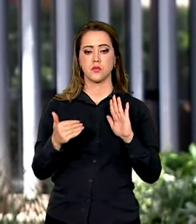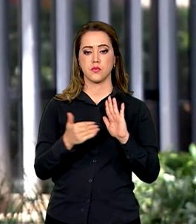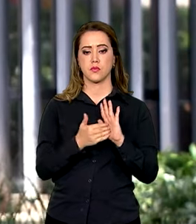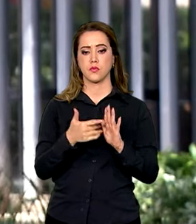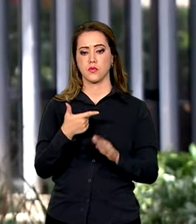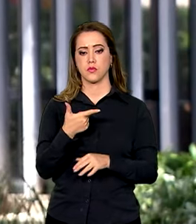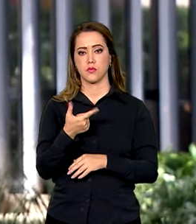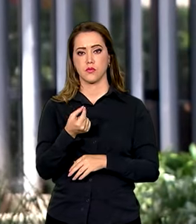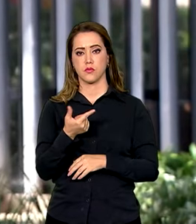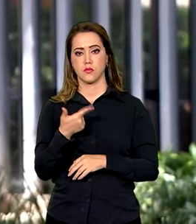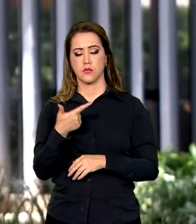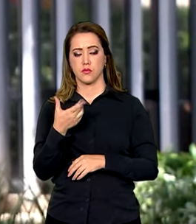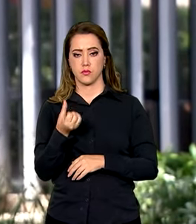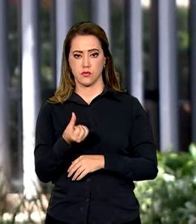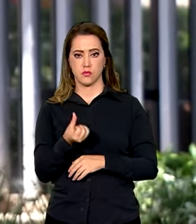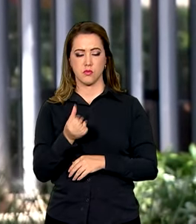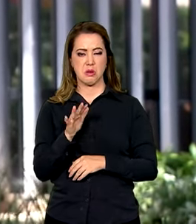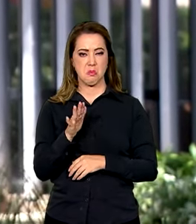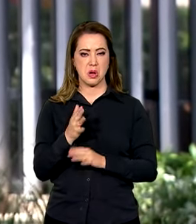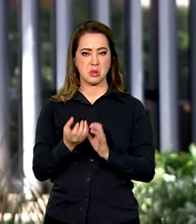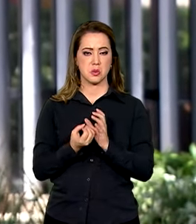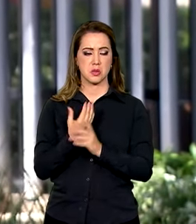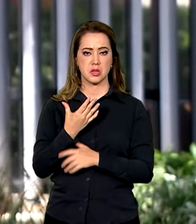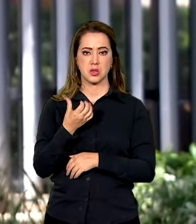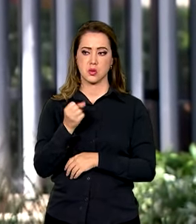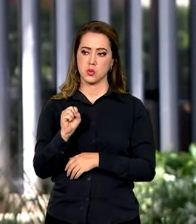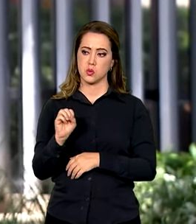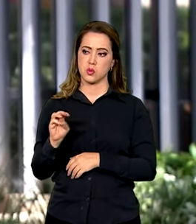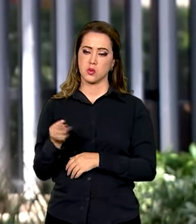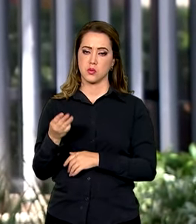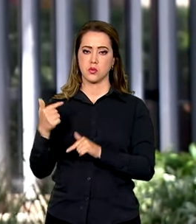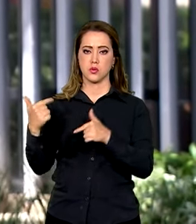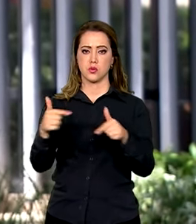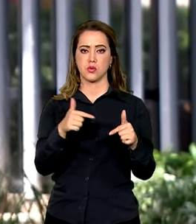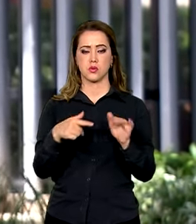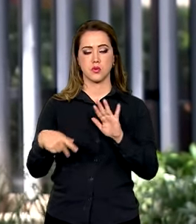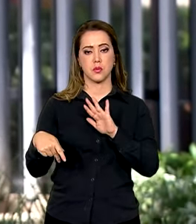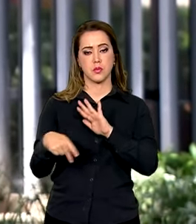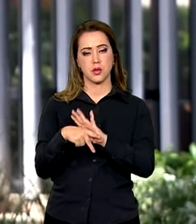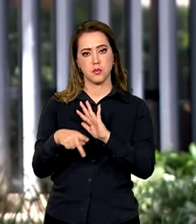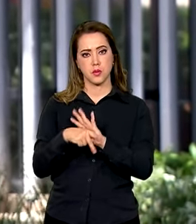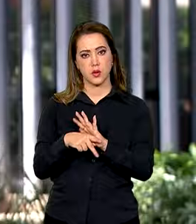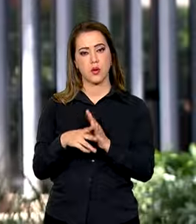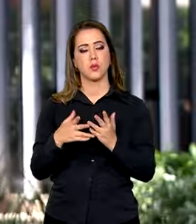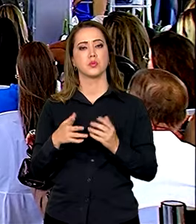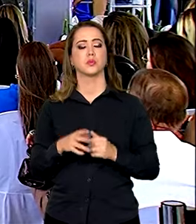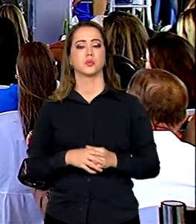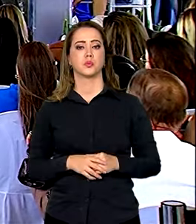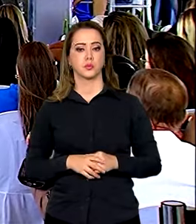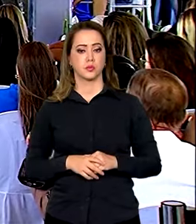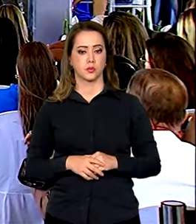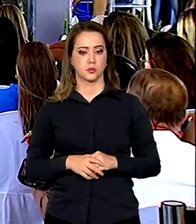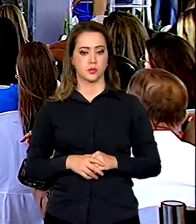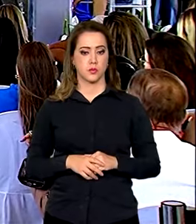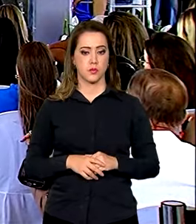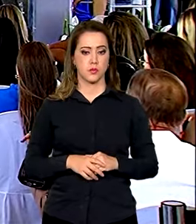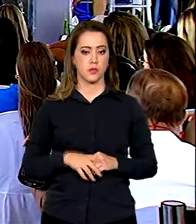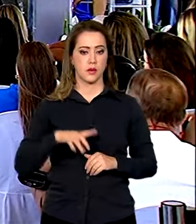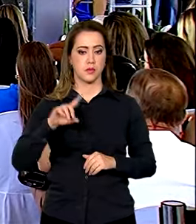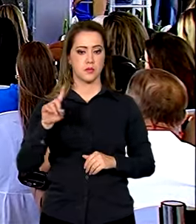2026, gerando cerca de 8 milhões de empregos diretos e indiretos. São 1